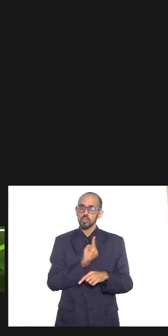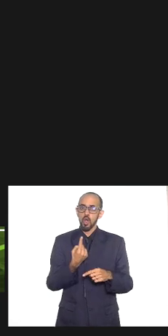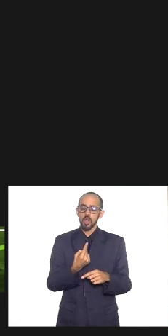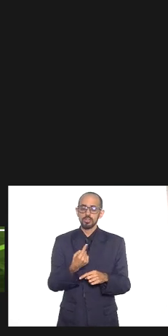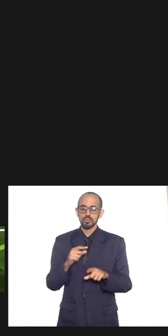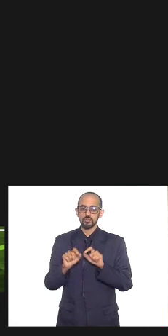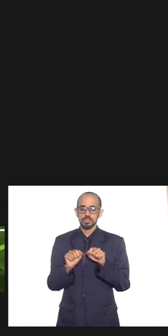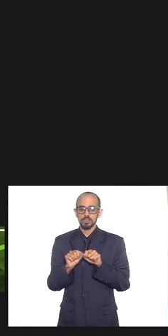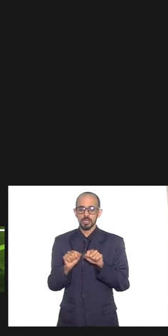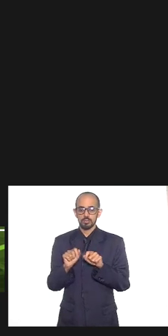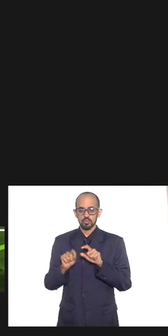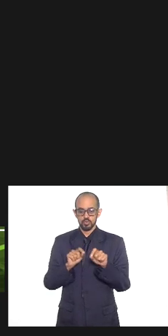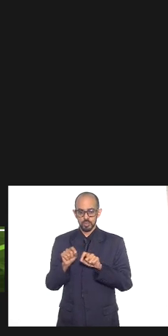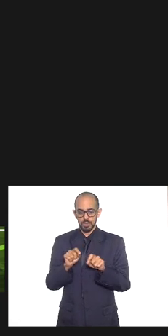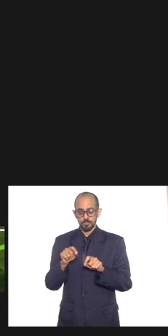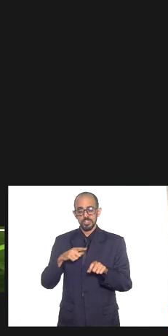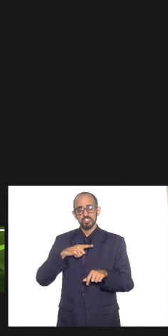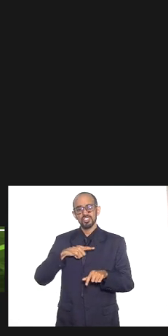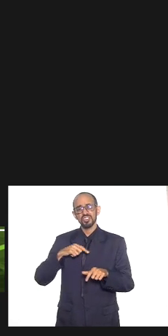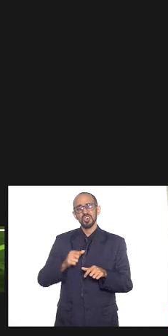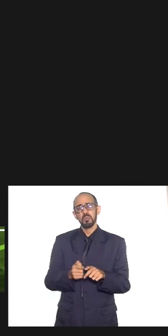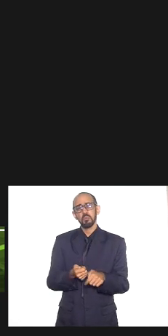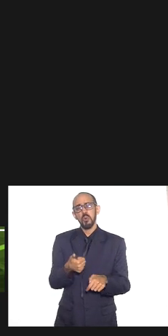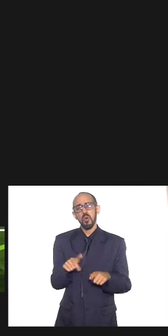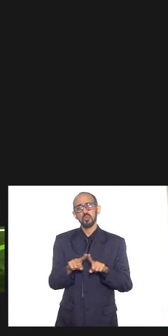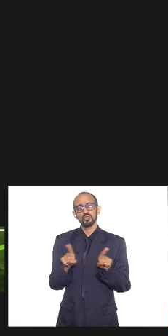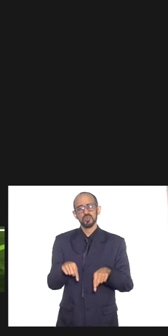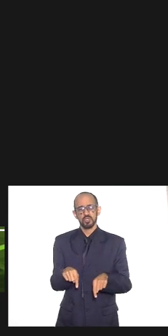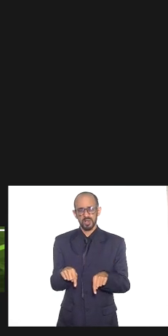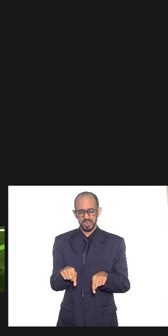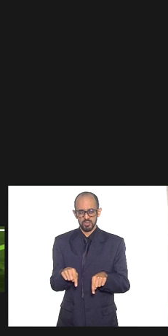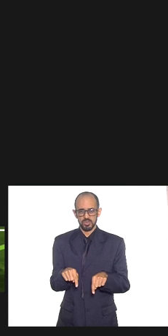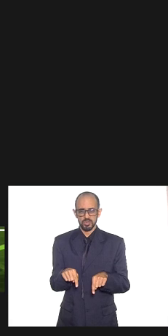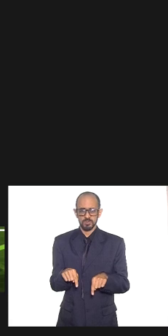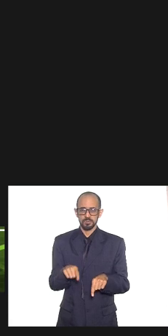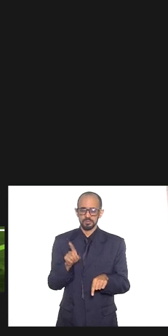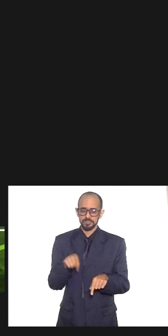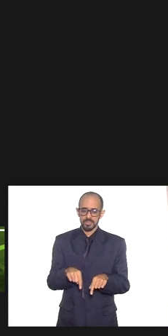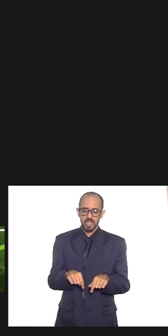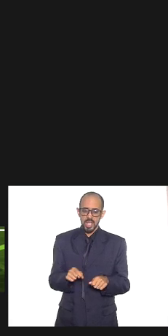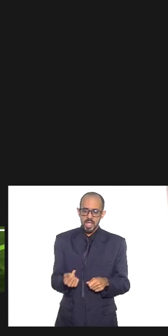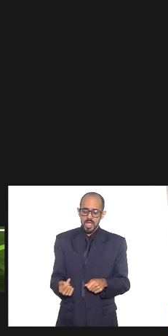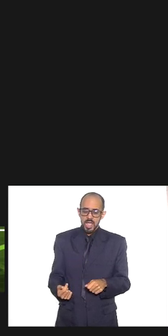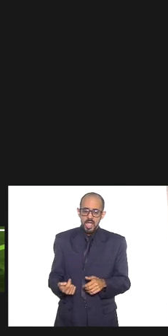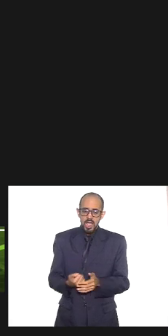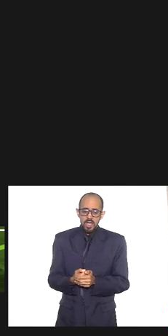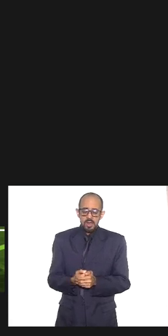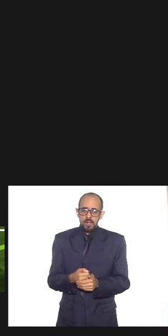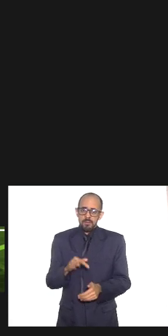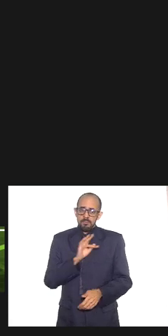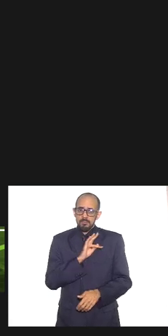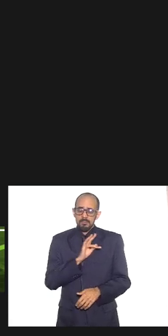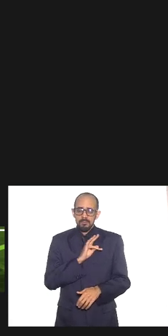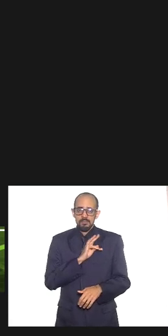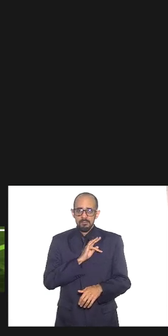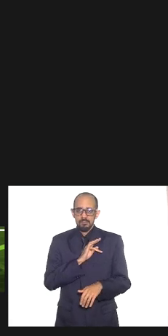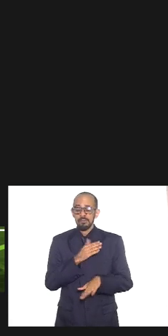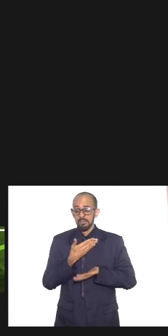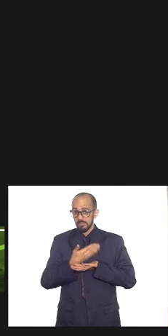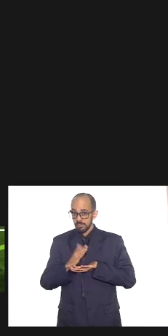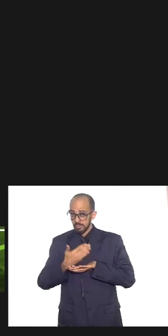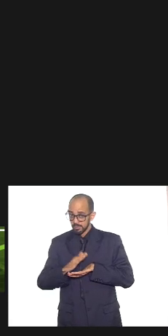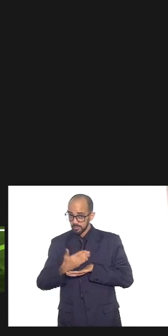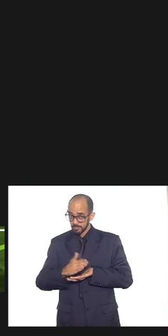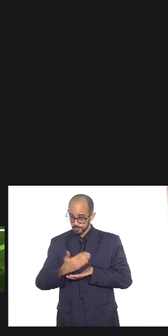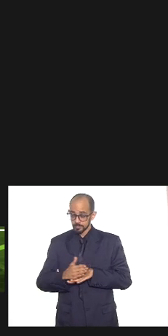contava com um efetivo bastante reduzido um público que foi um público um policiais que foram muito treinados